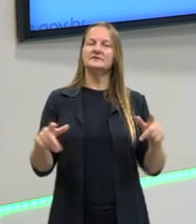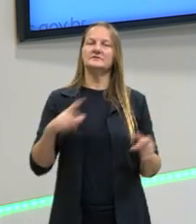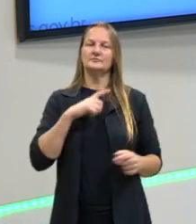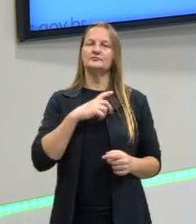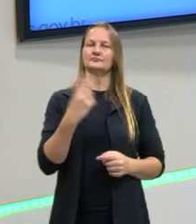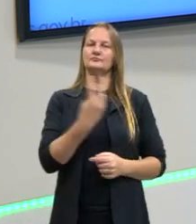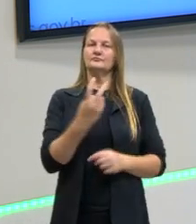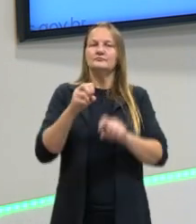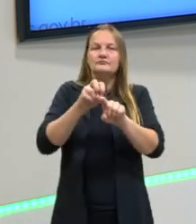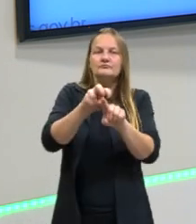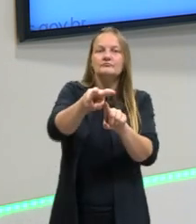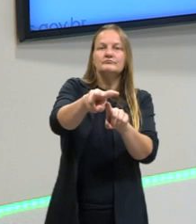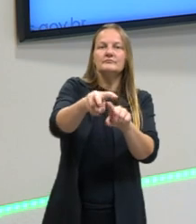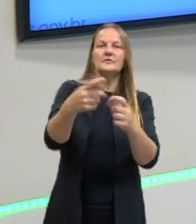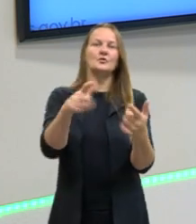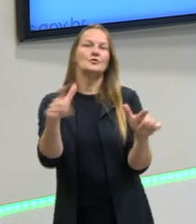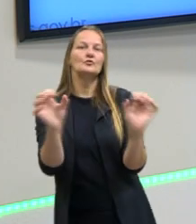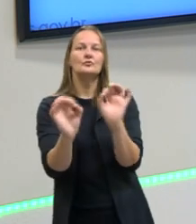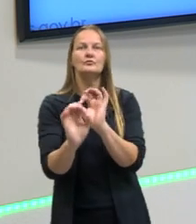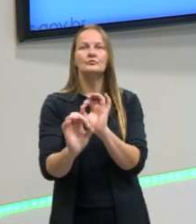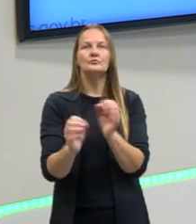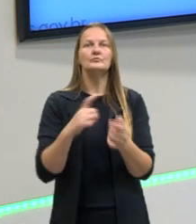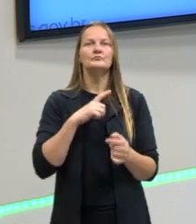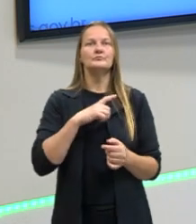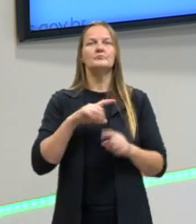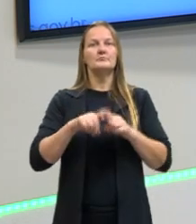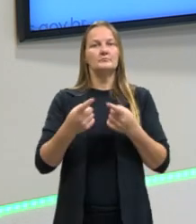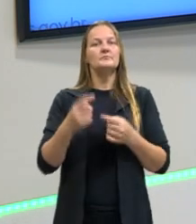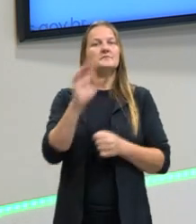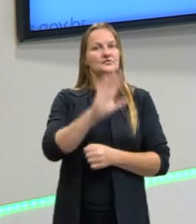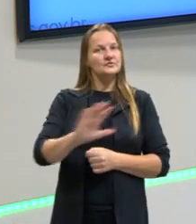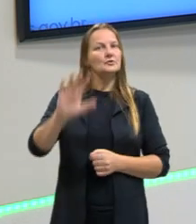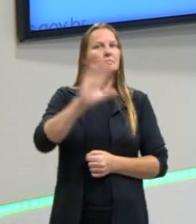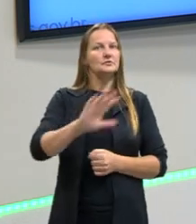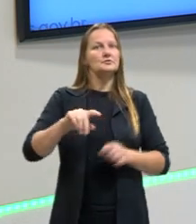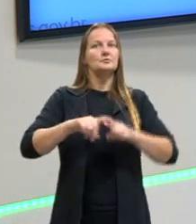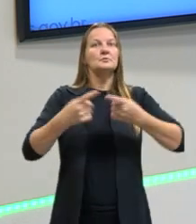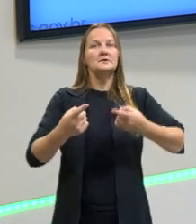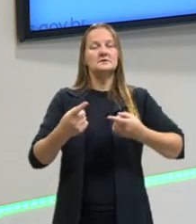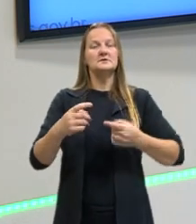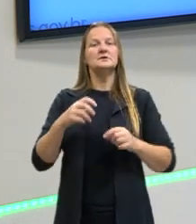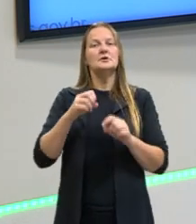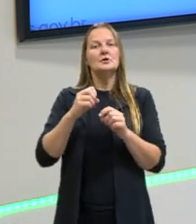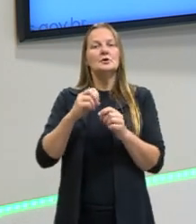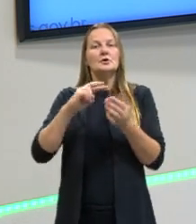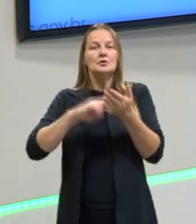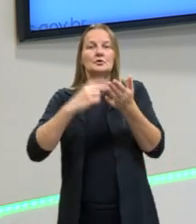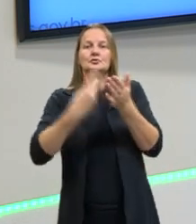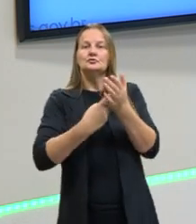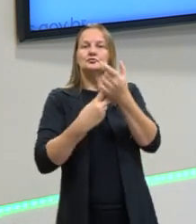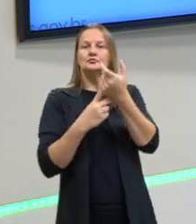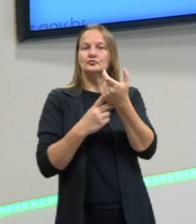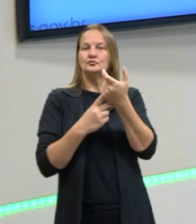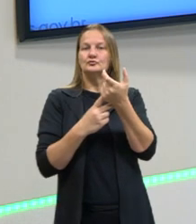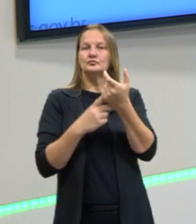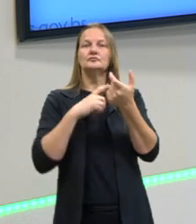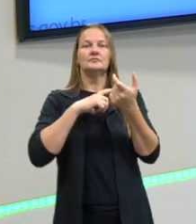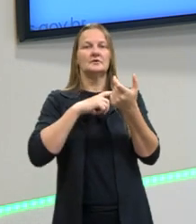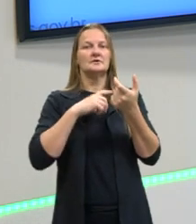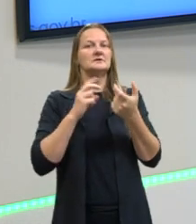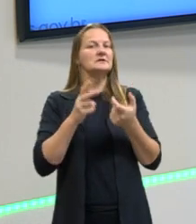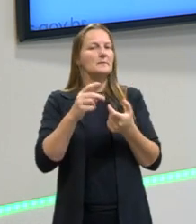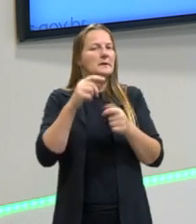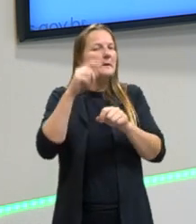é, a ambiguidade, ela não é intencional, geralmente, enquanto o duplo sentido, ele sempre vai ser